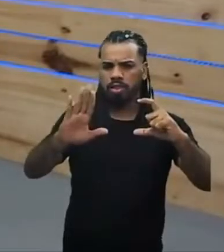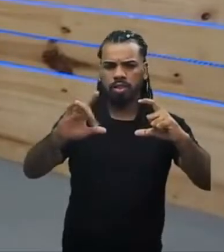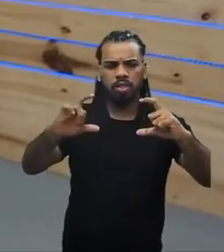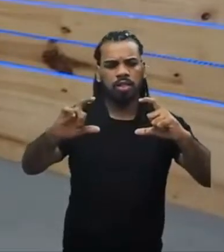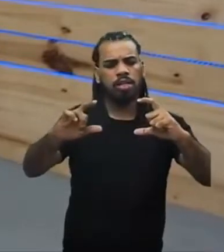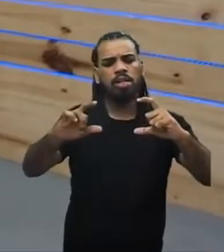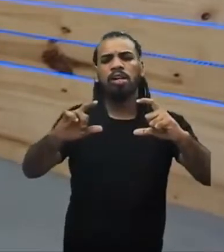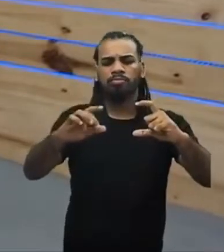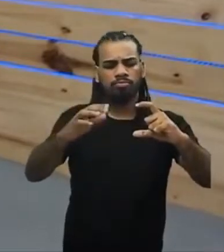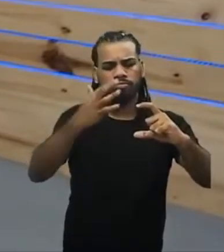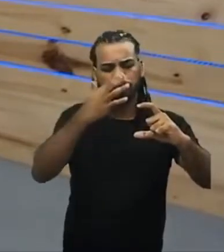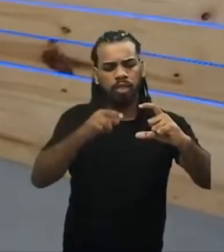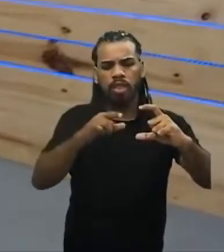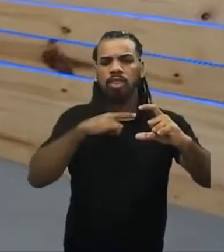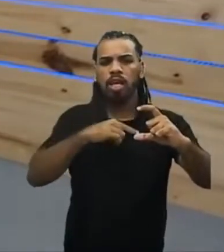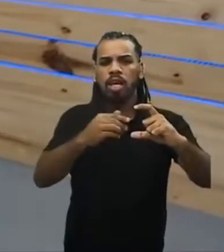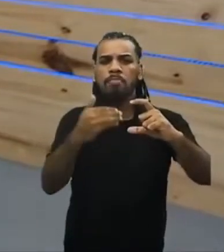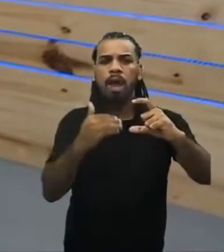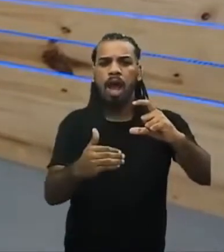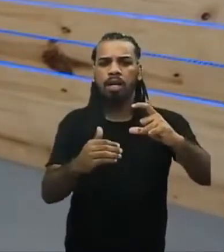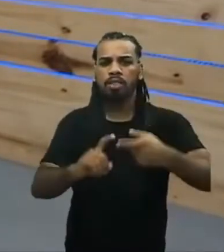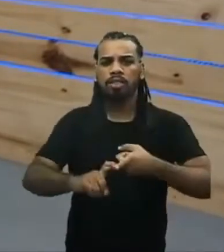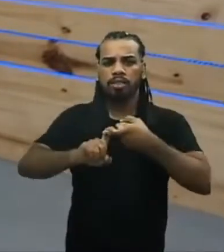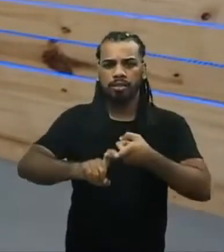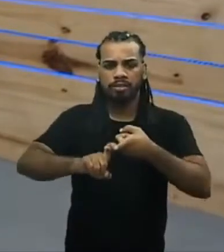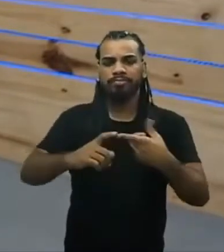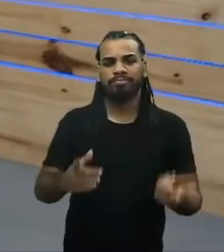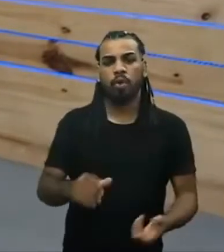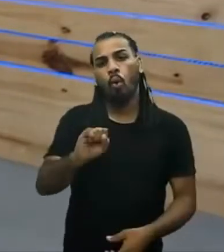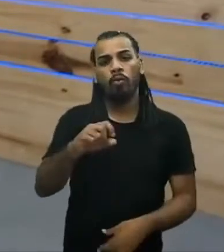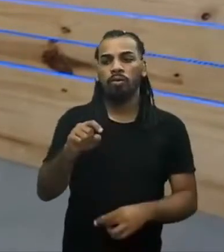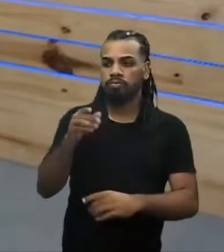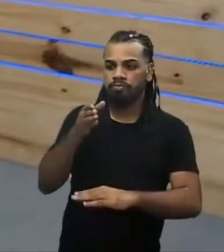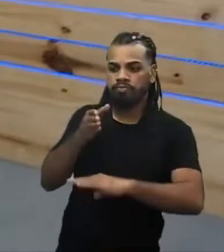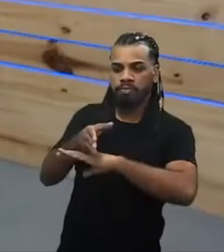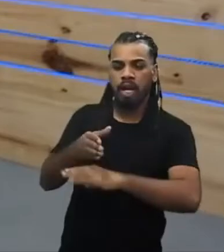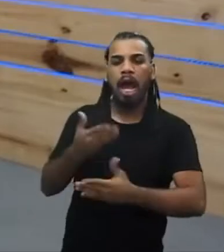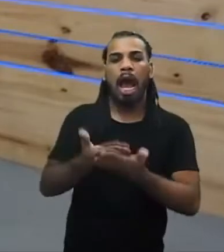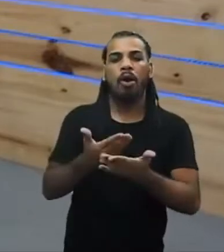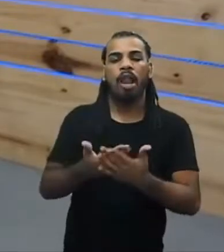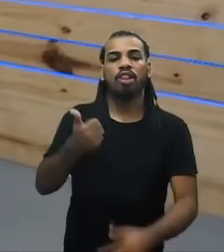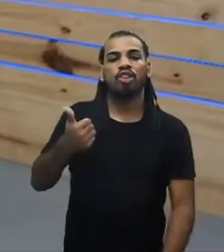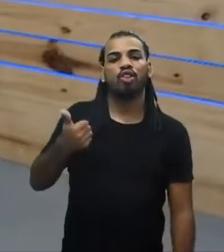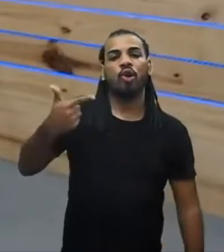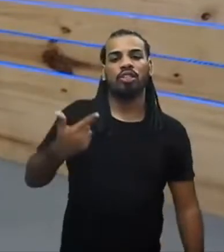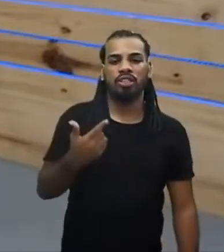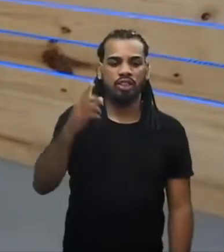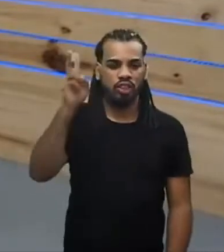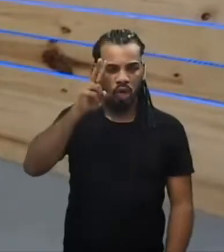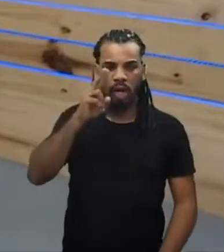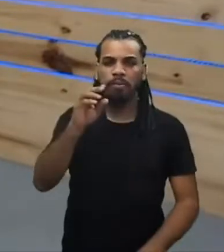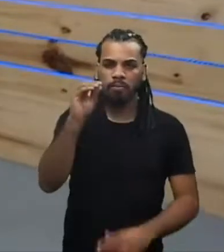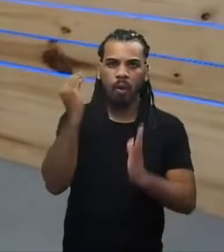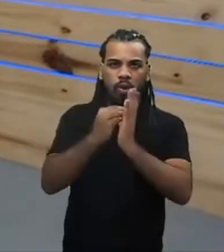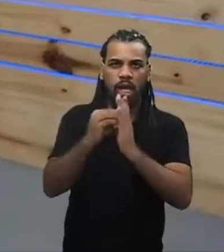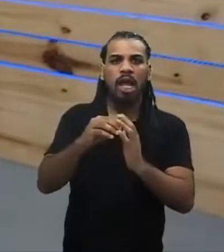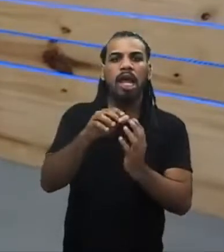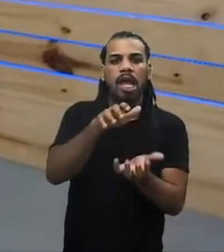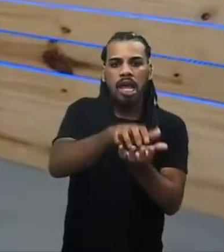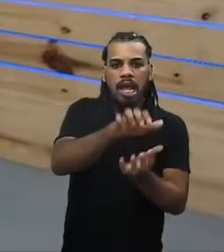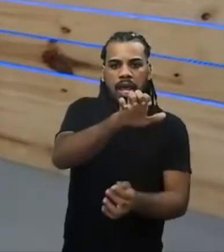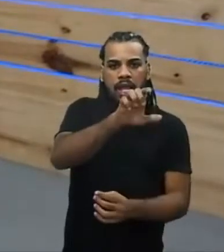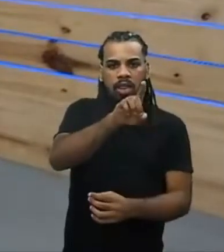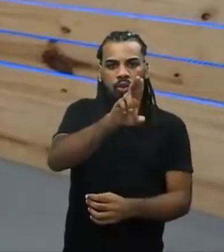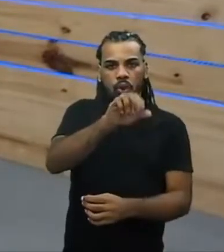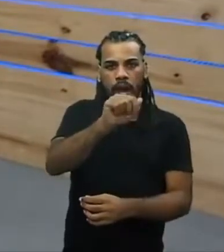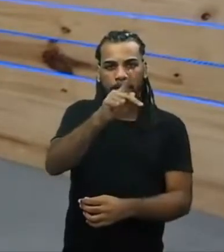educa.pe e acessar a aula 12 de história. Lá na descrição, você também vai encontrar o QR Code que